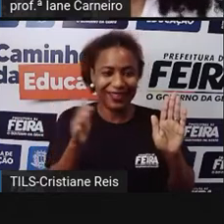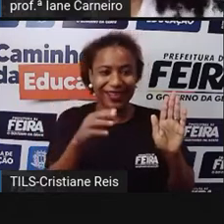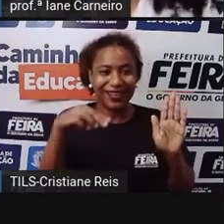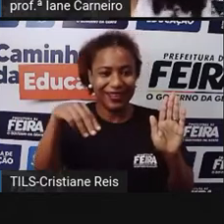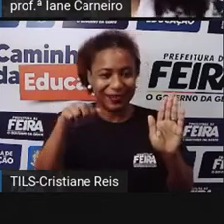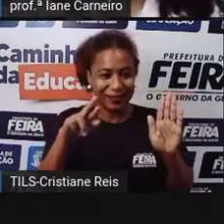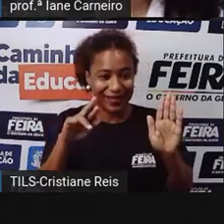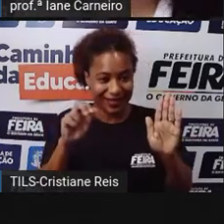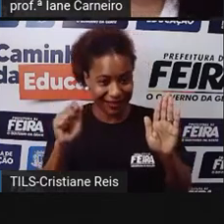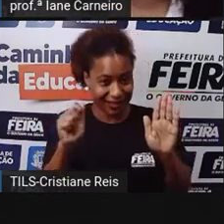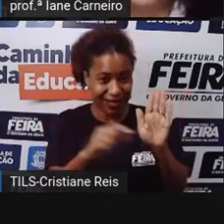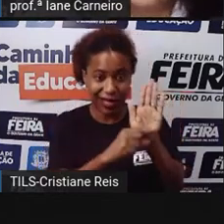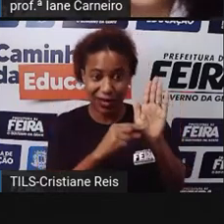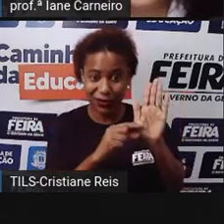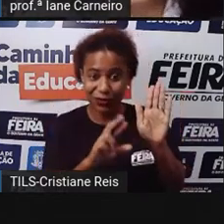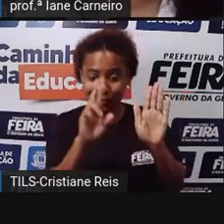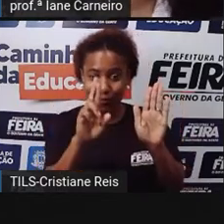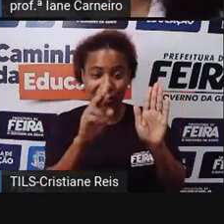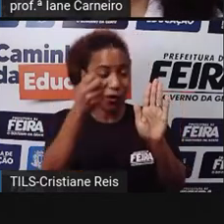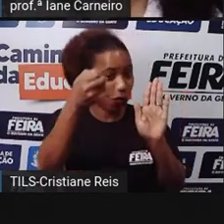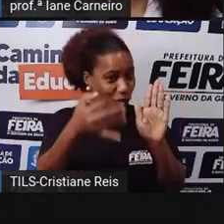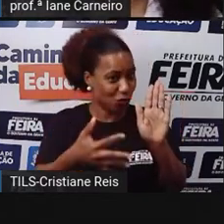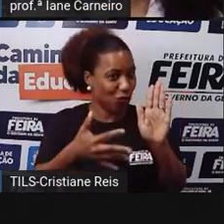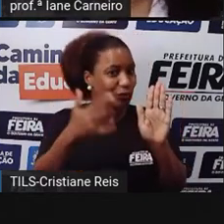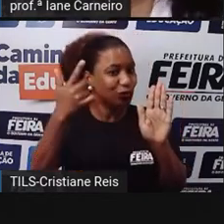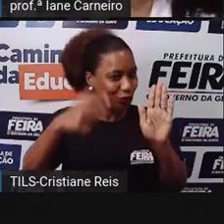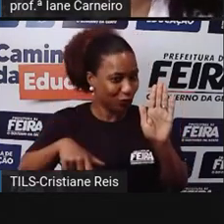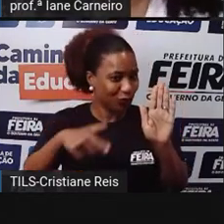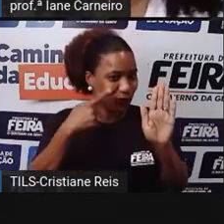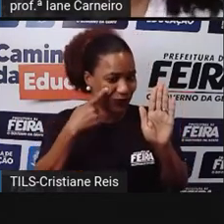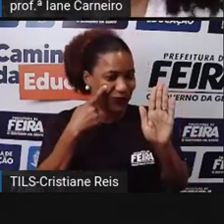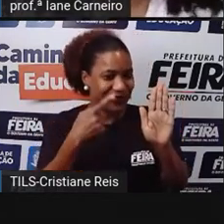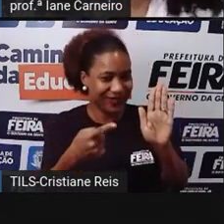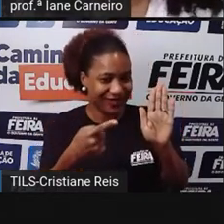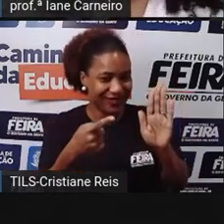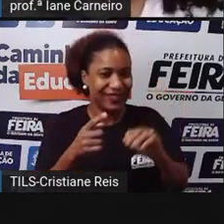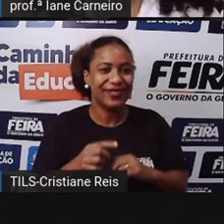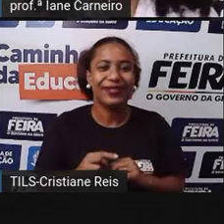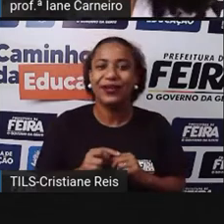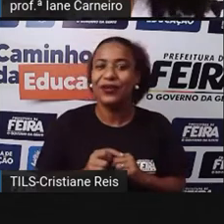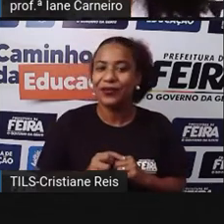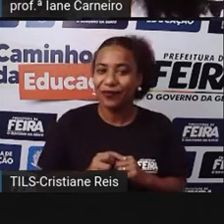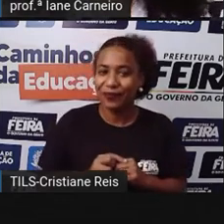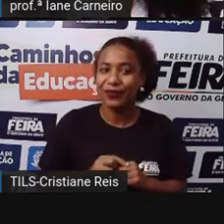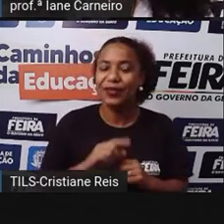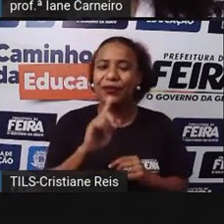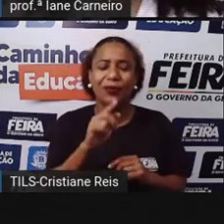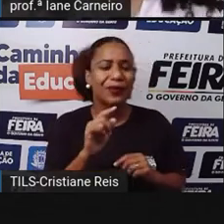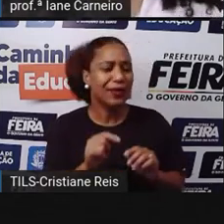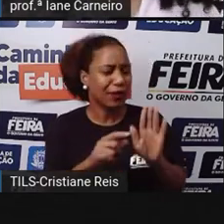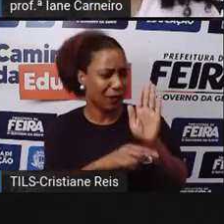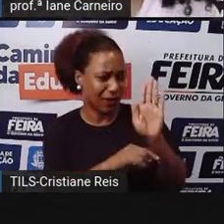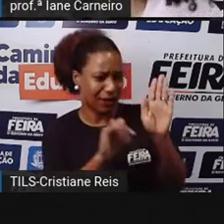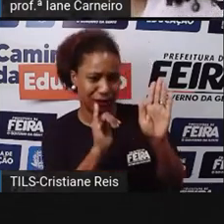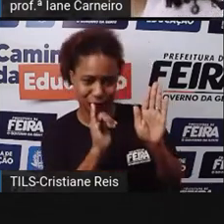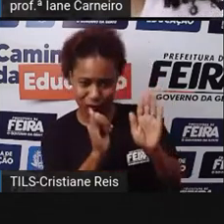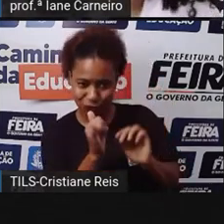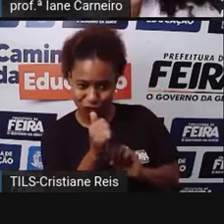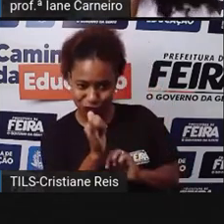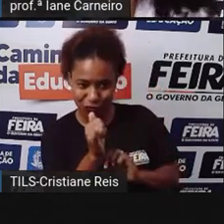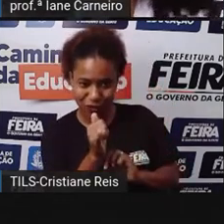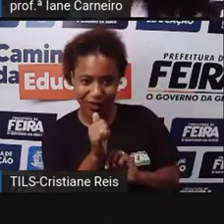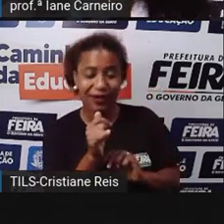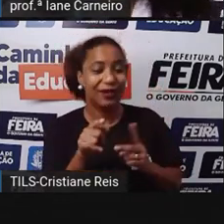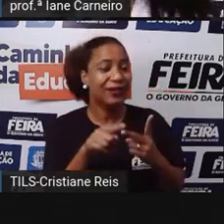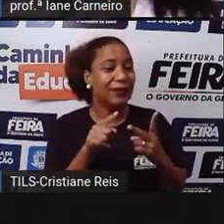né, gente? Mas a Pro vai relembrar para vocês, né, que a gente já viu o que é um reconto, né? A gente viu também o que é um